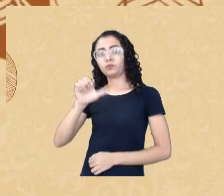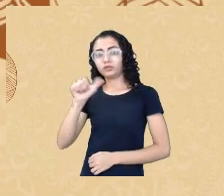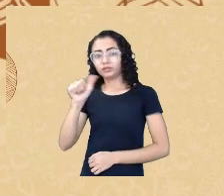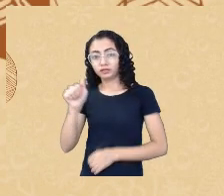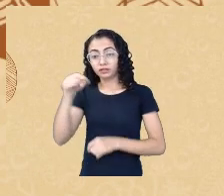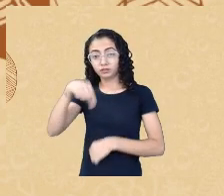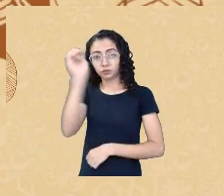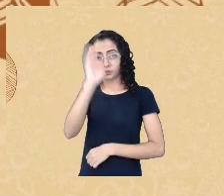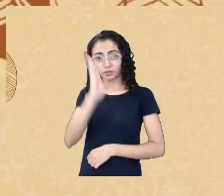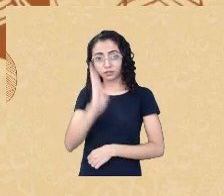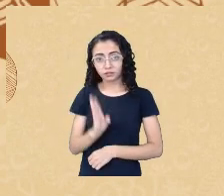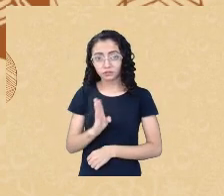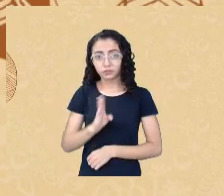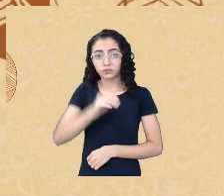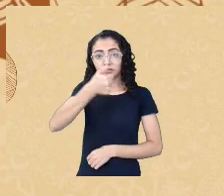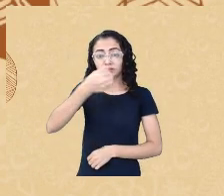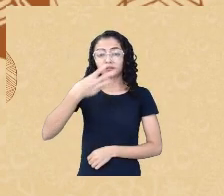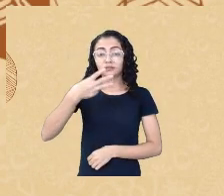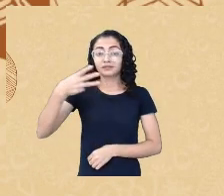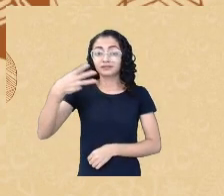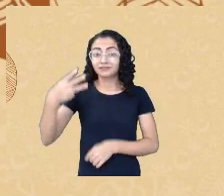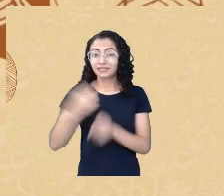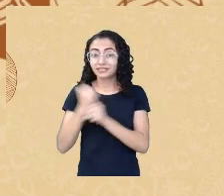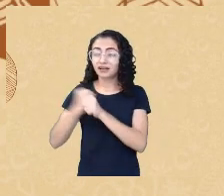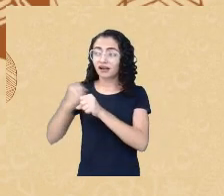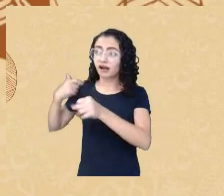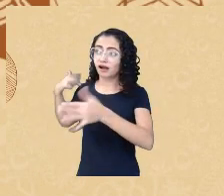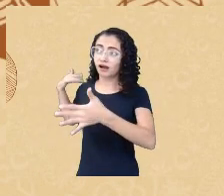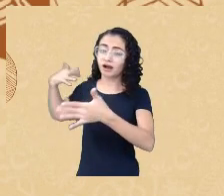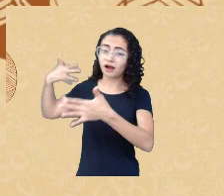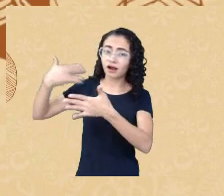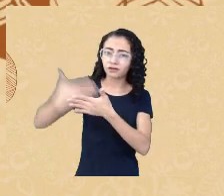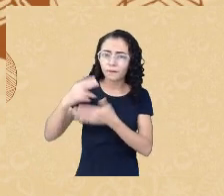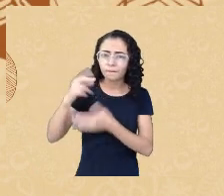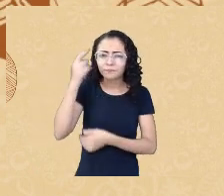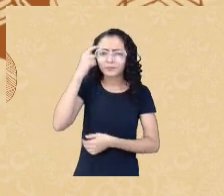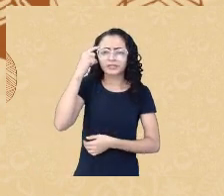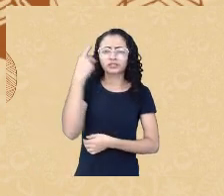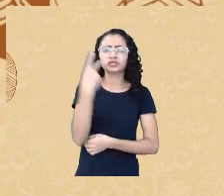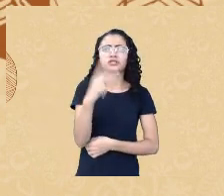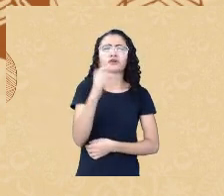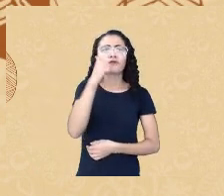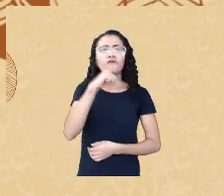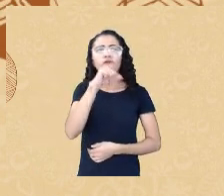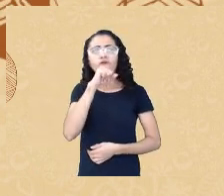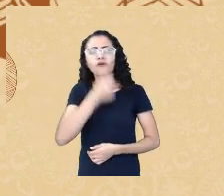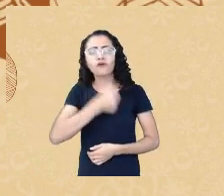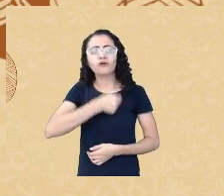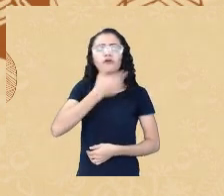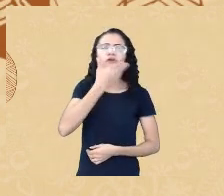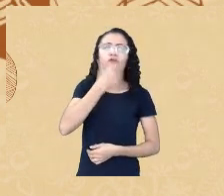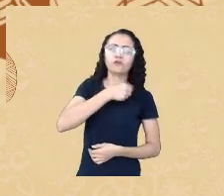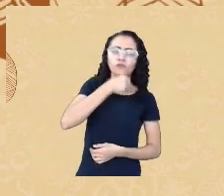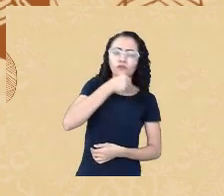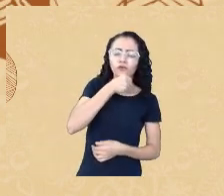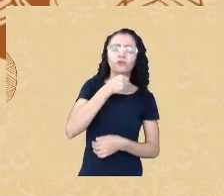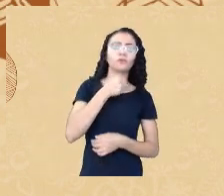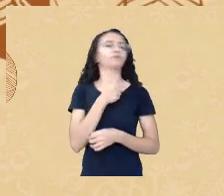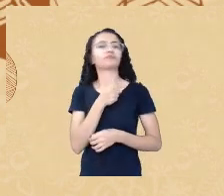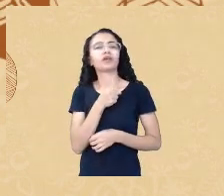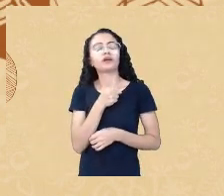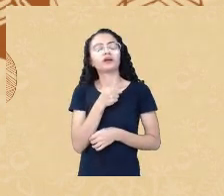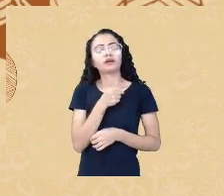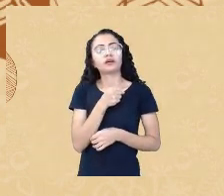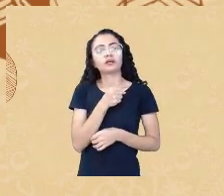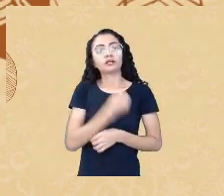pensem nos seus avós que tem 90 anos 100 anos de idade estão vivos ou pessoas que vocês conhecem que chegaram